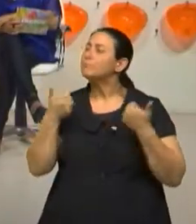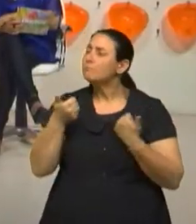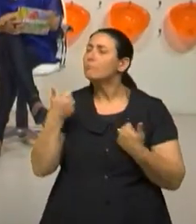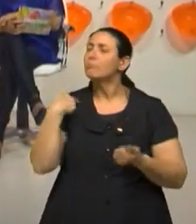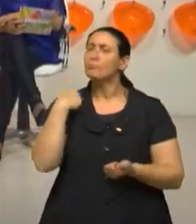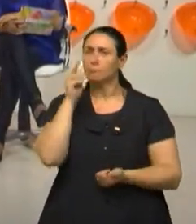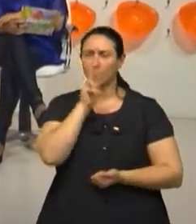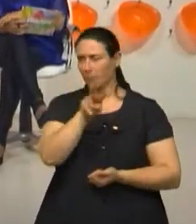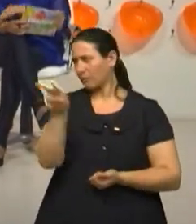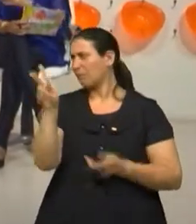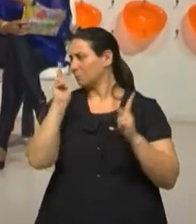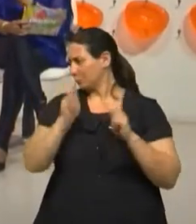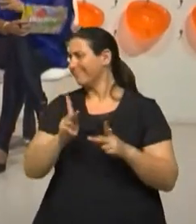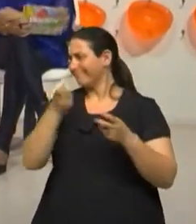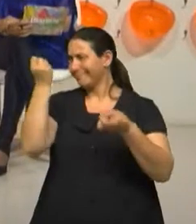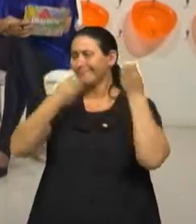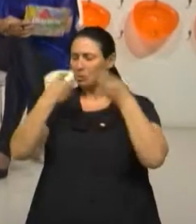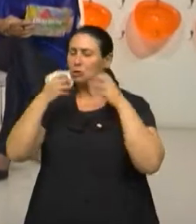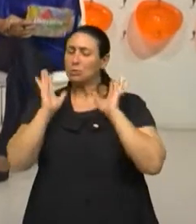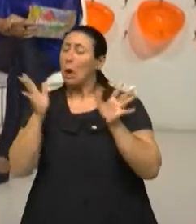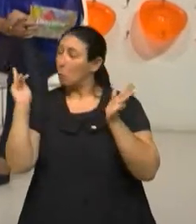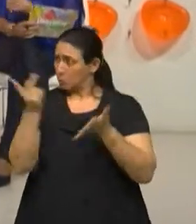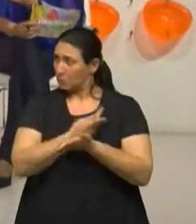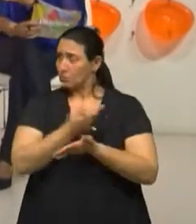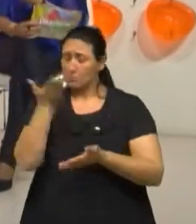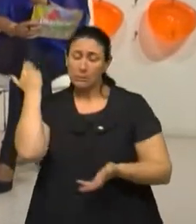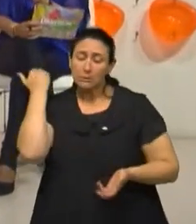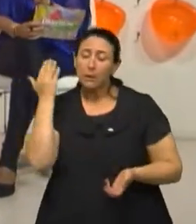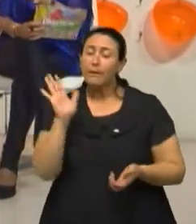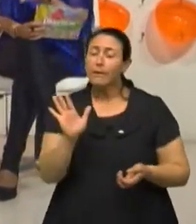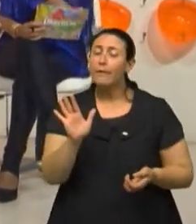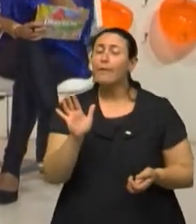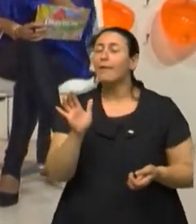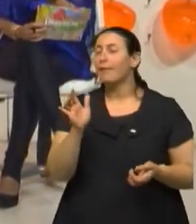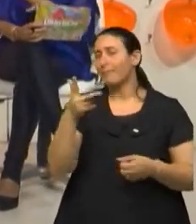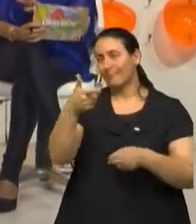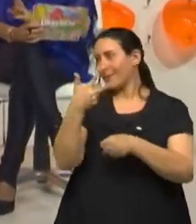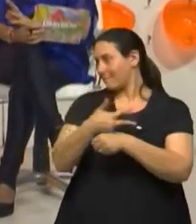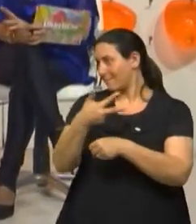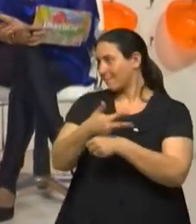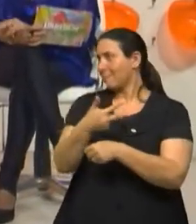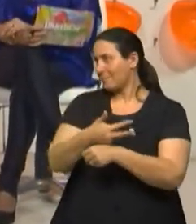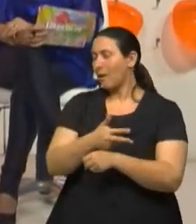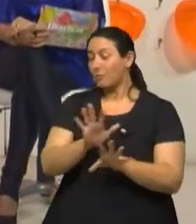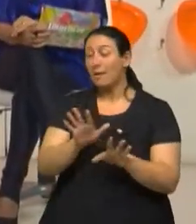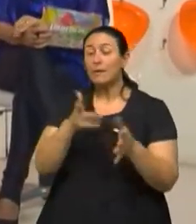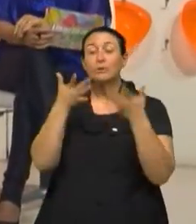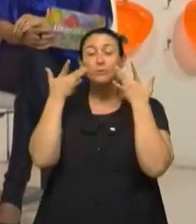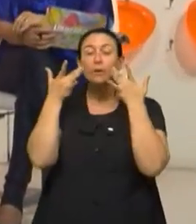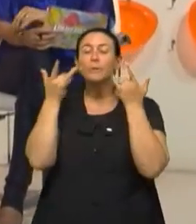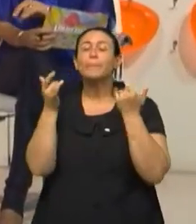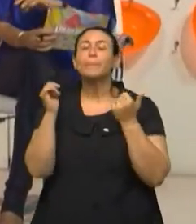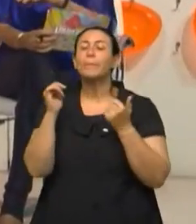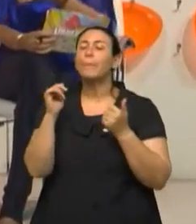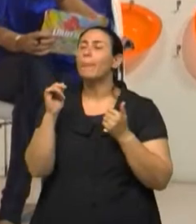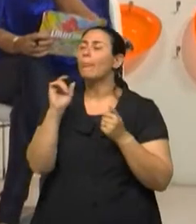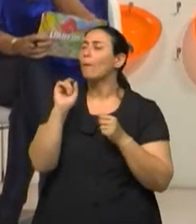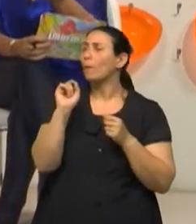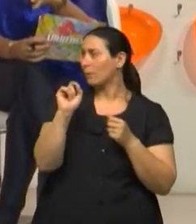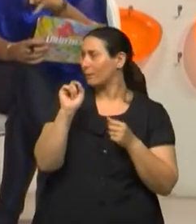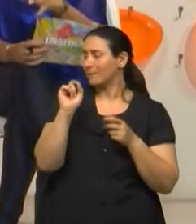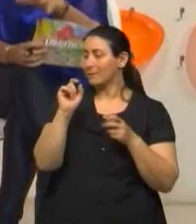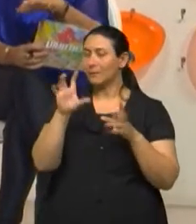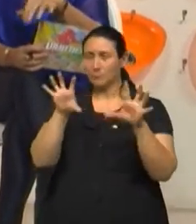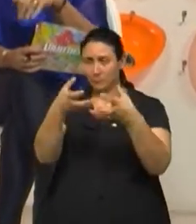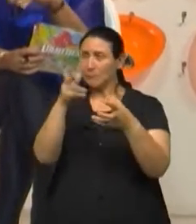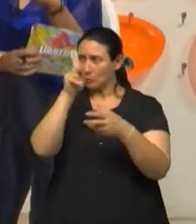contarem, assim, que depois teve danos maiores, porque eu dou teatro para terceira idade. Então, às vezes, vem umas histórias deles assim, né? De que a pessoa